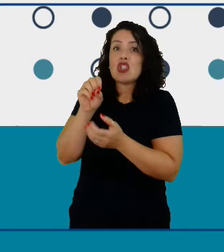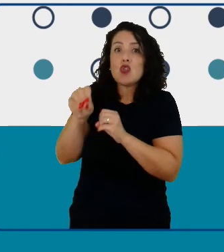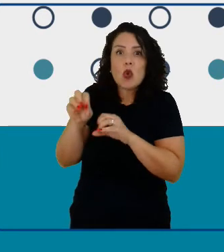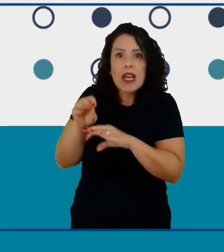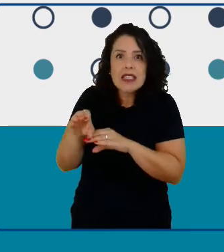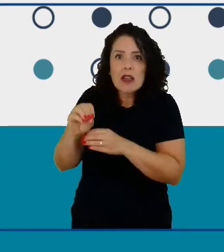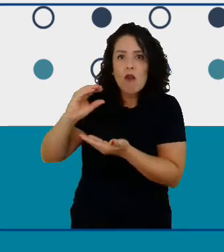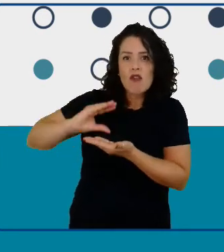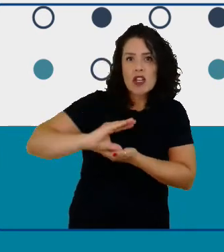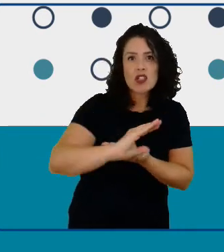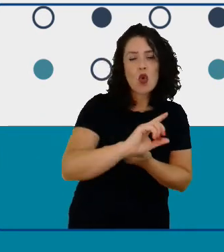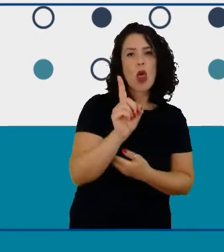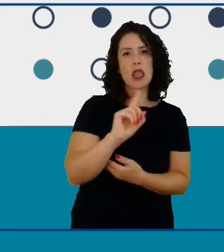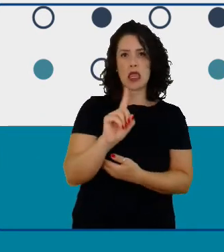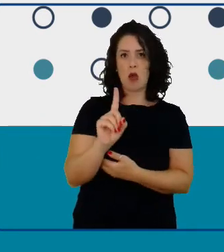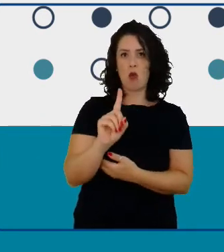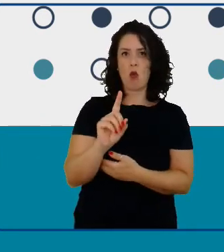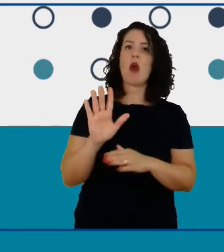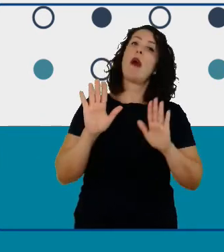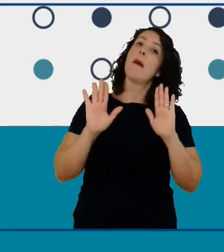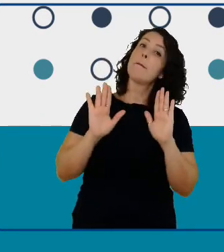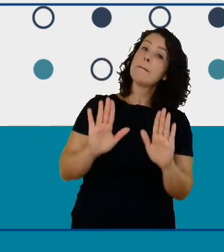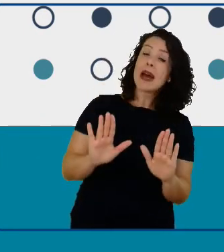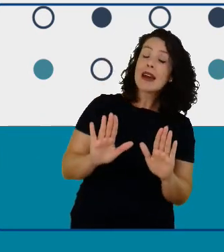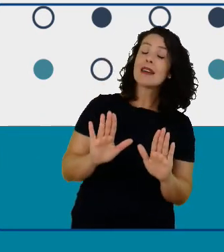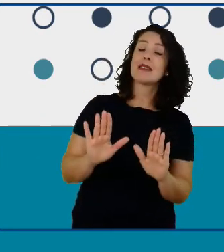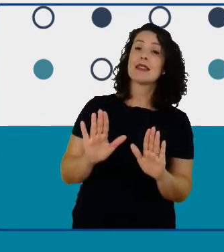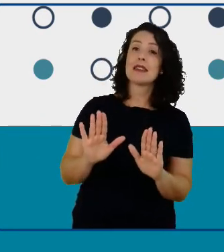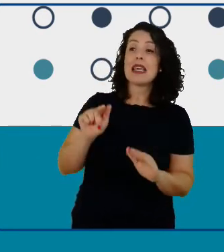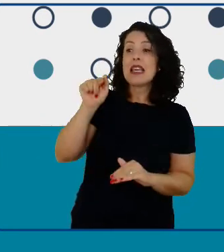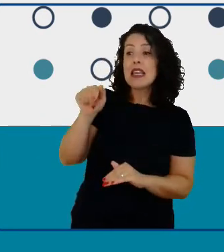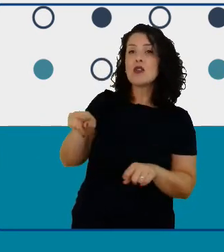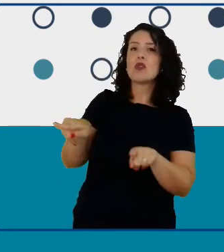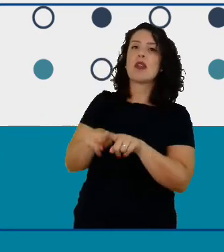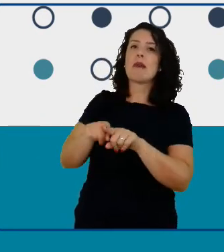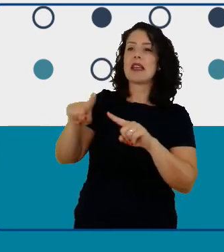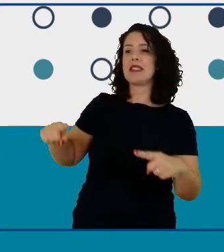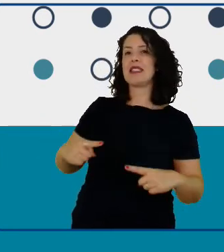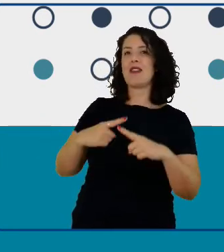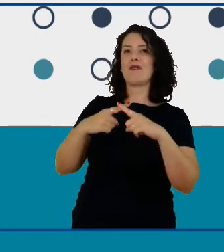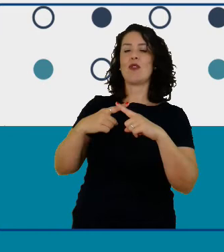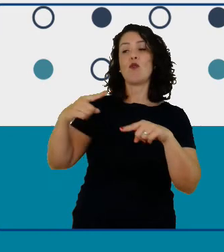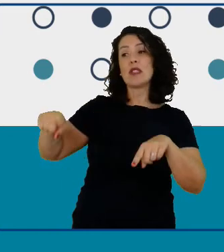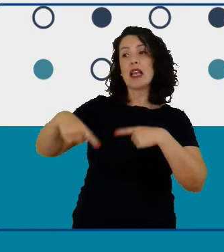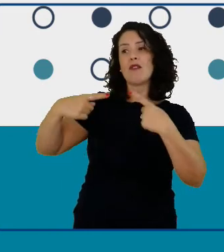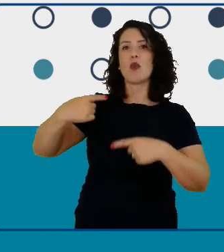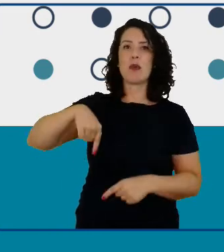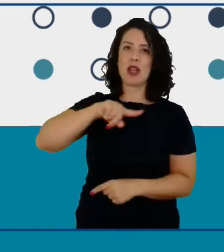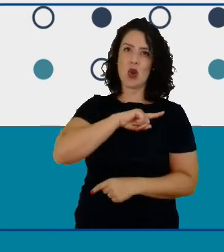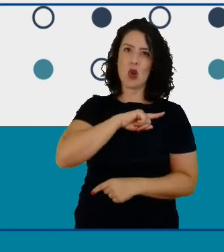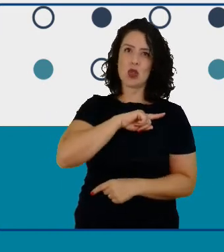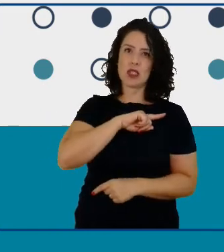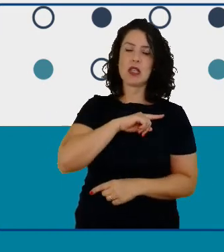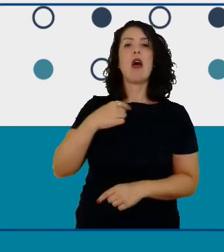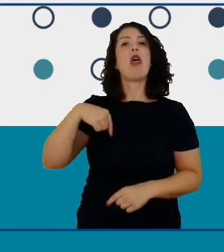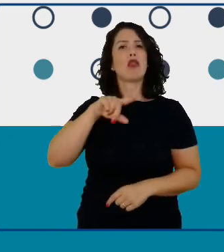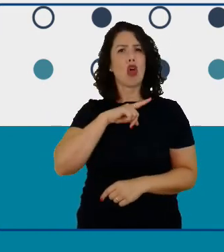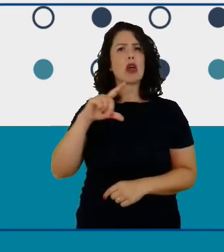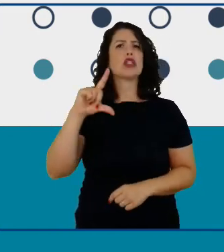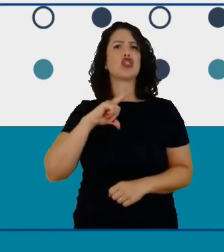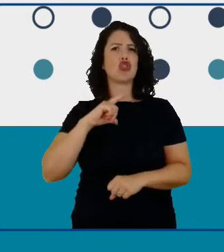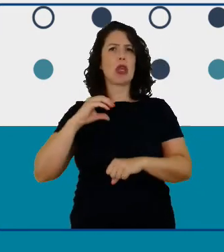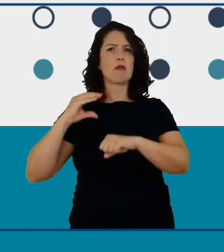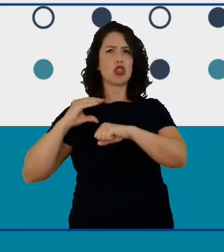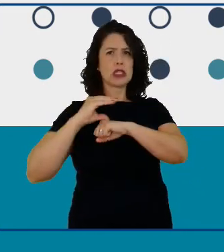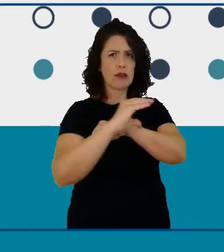então esse era um outro desafio o financiamento que a gente obtinha que tinha que vir de